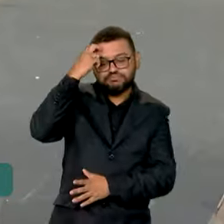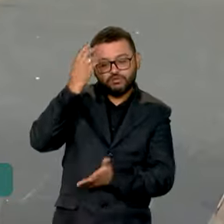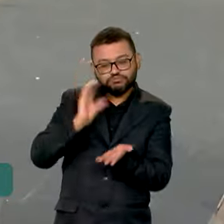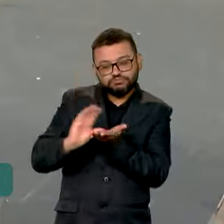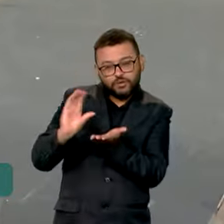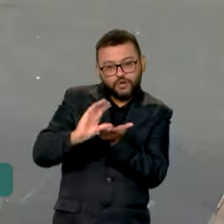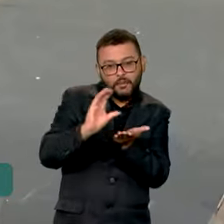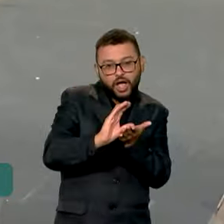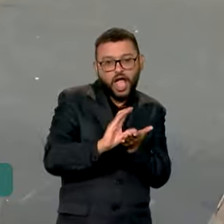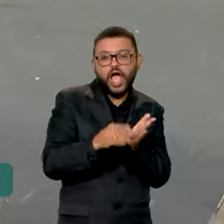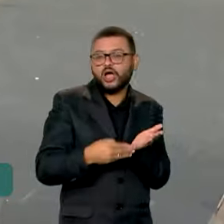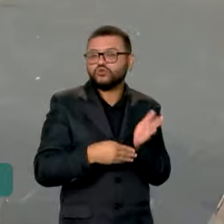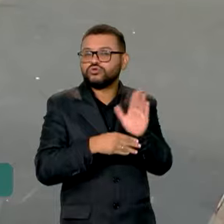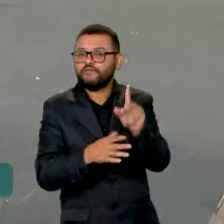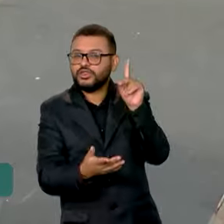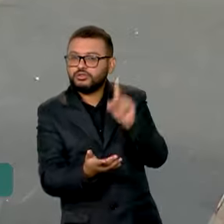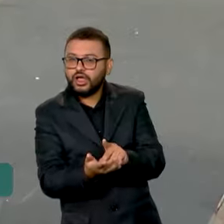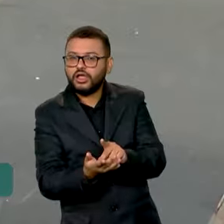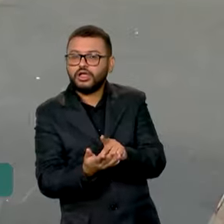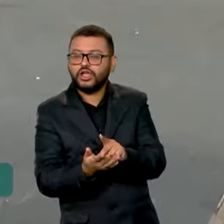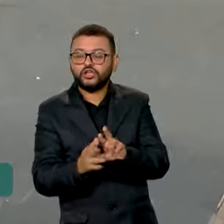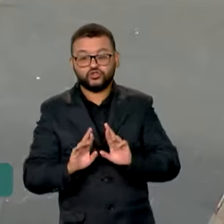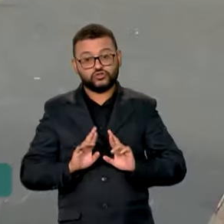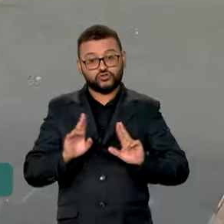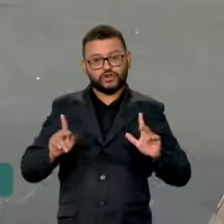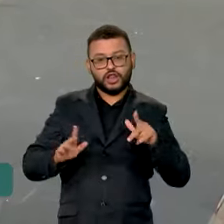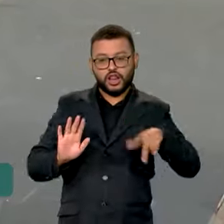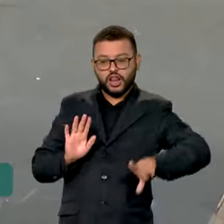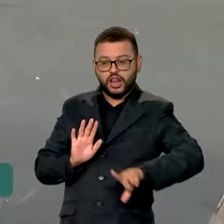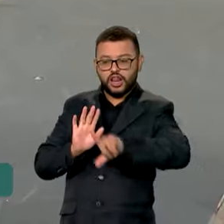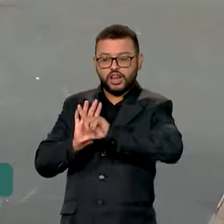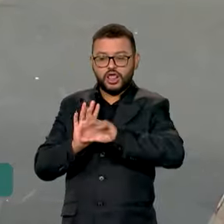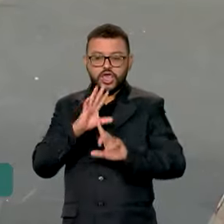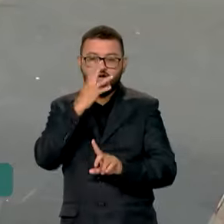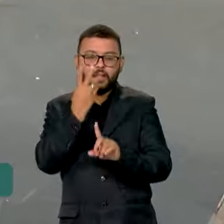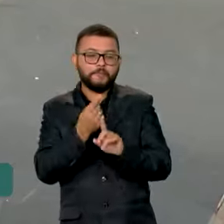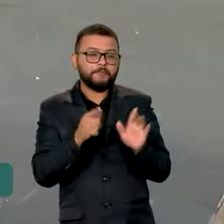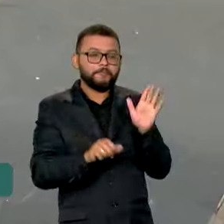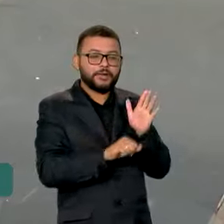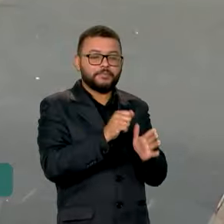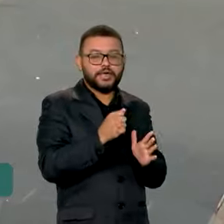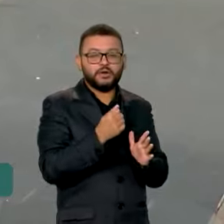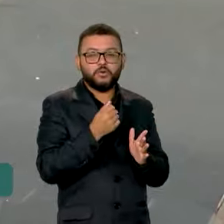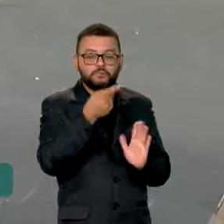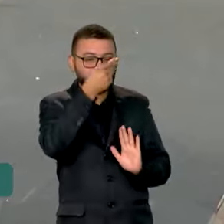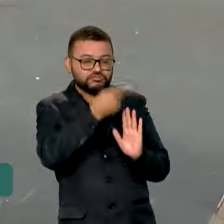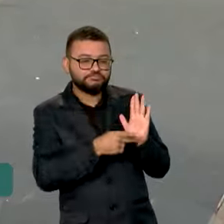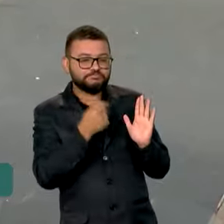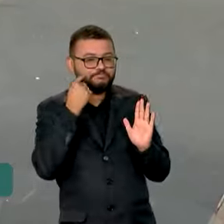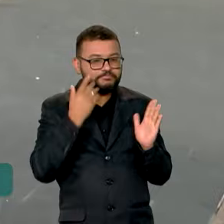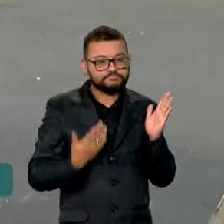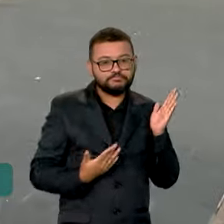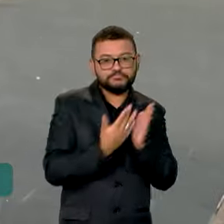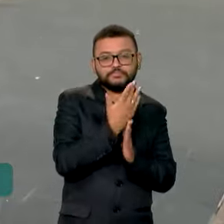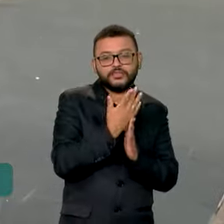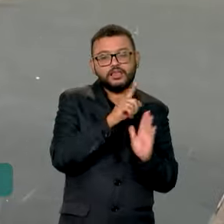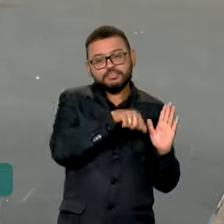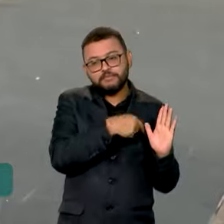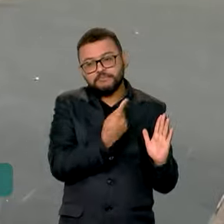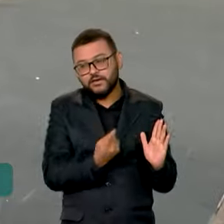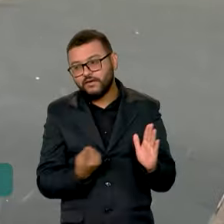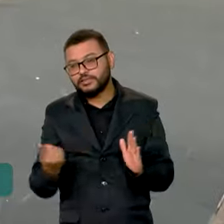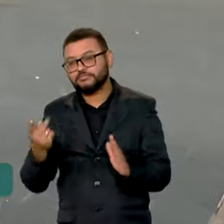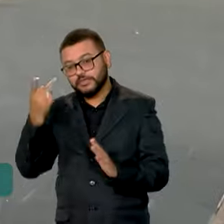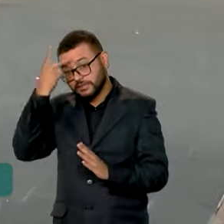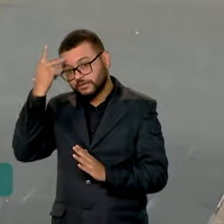recursos necessários. E diferente do meio tradicional da Lei Rouanet, em primeiros projetos são submetidos à aprovação para depois os